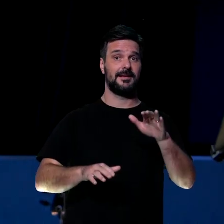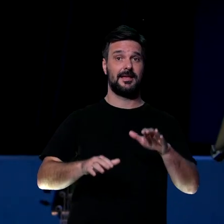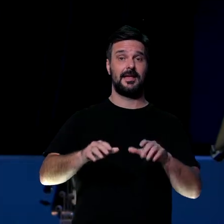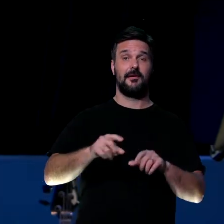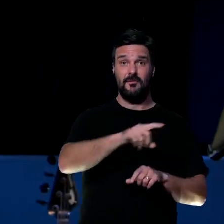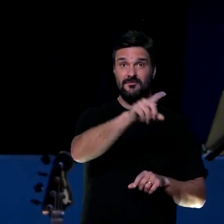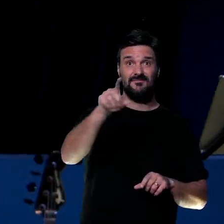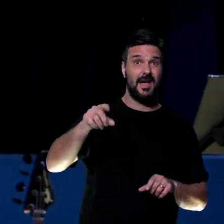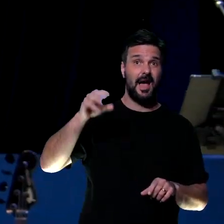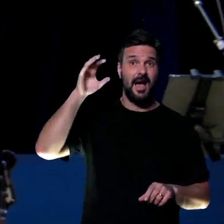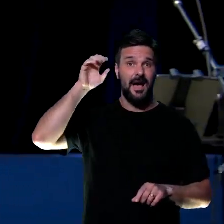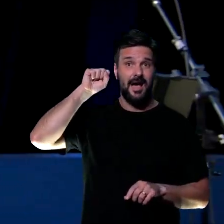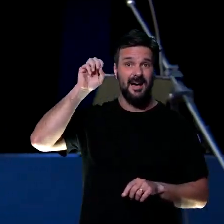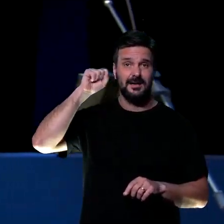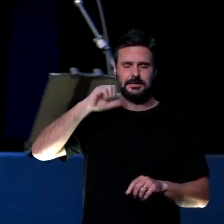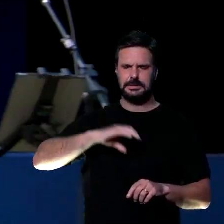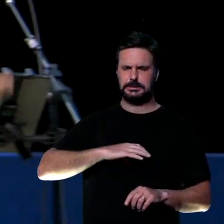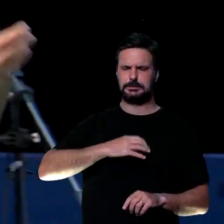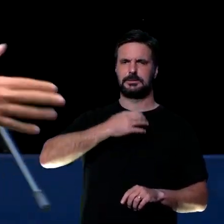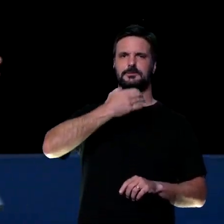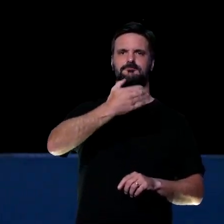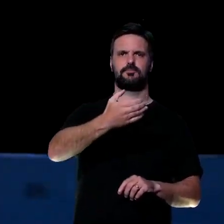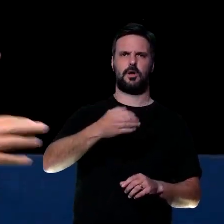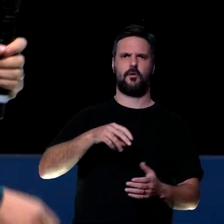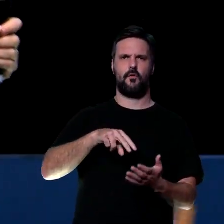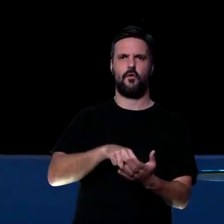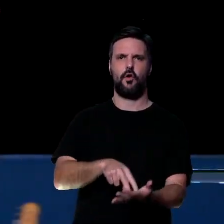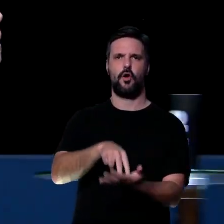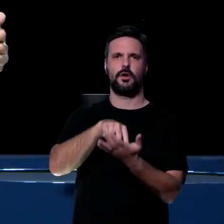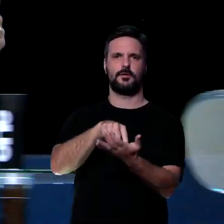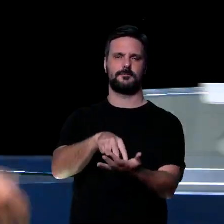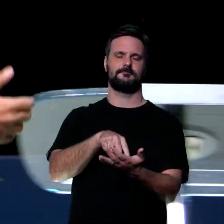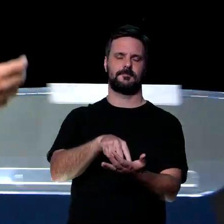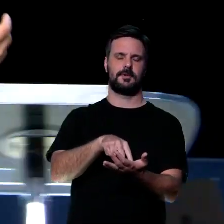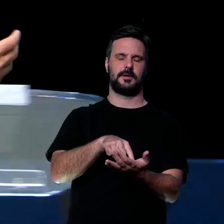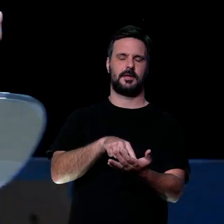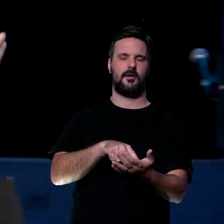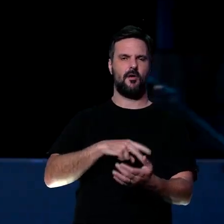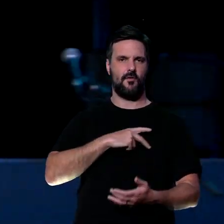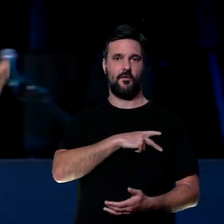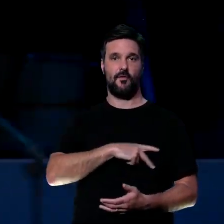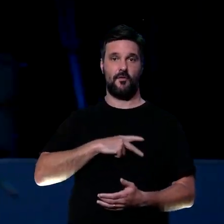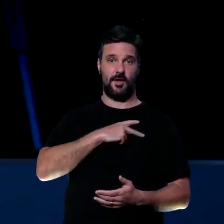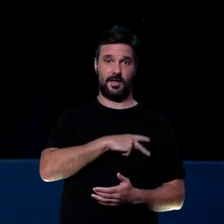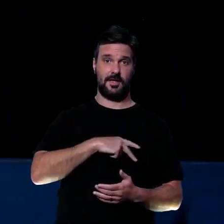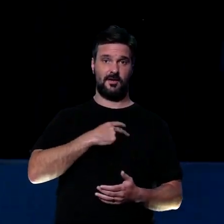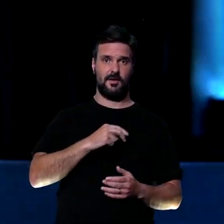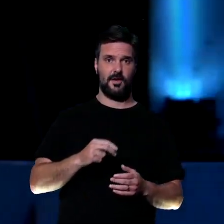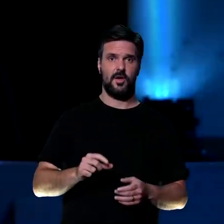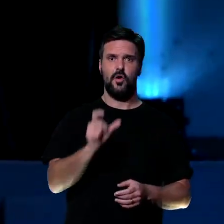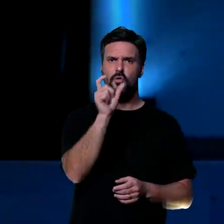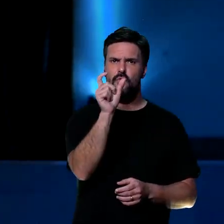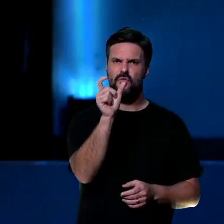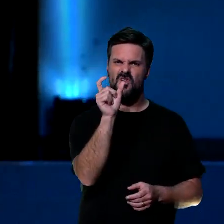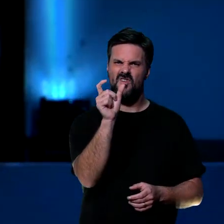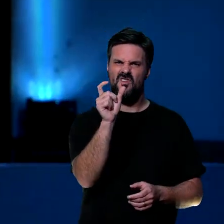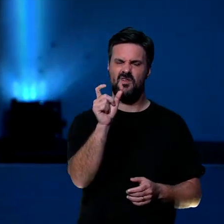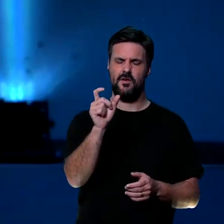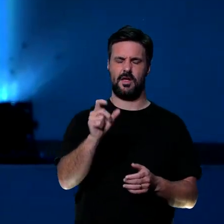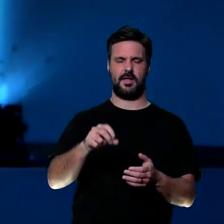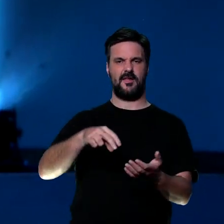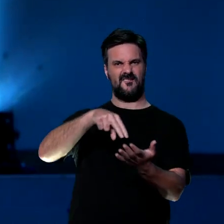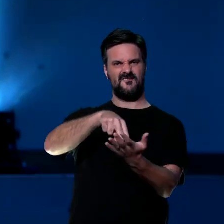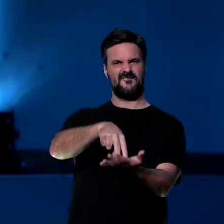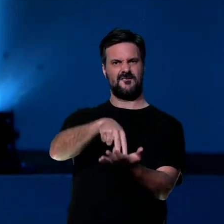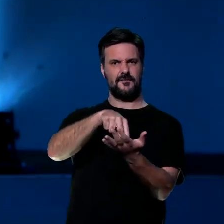encorajamento da parte de Deus. Permaneçam firmes. É interessante que o apóstolo Paulo usa uma palavra. Essa palavra firmes aqui.